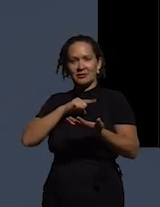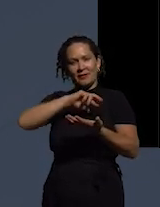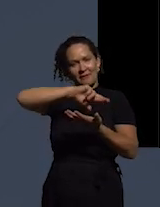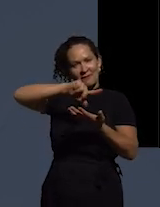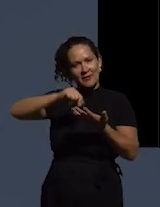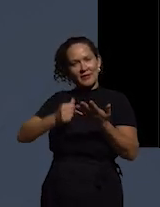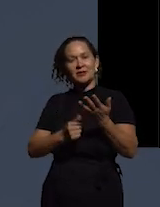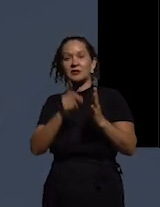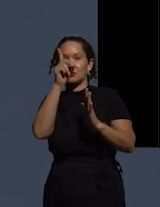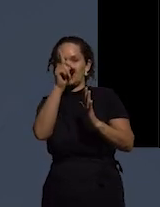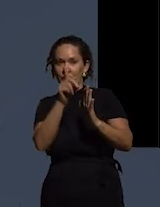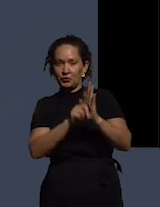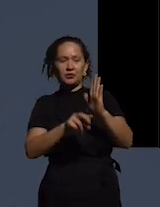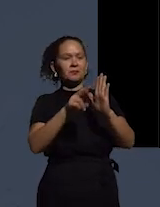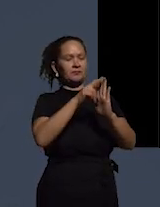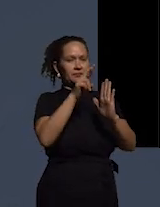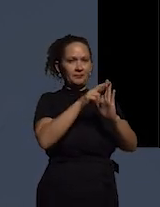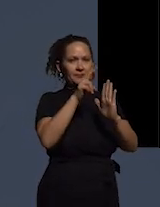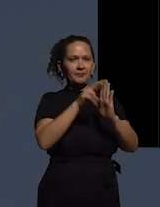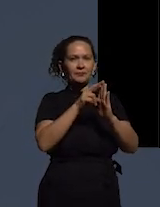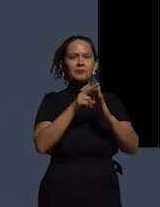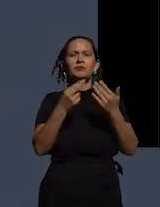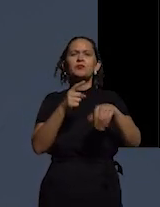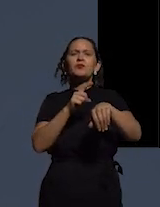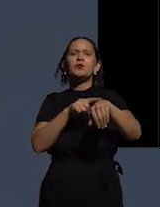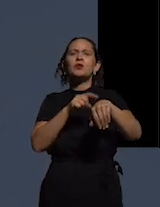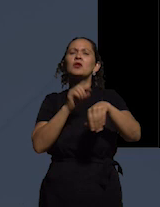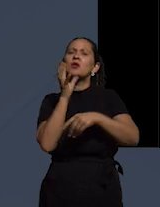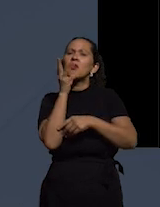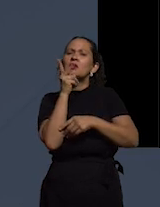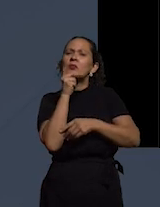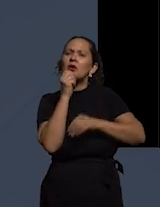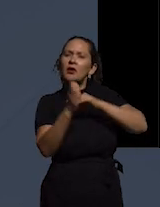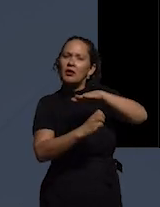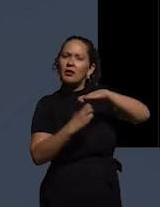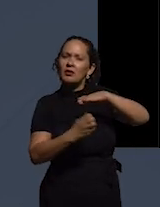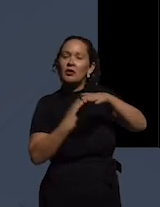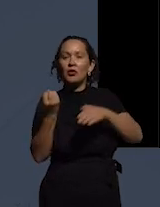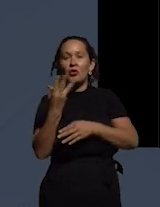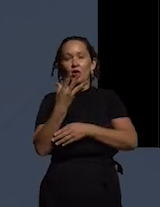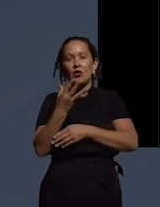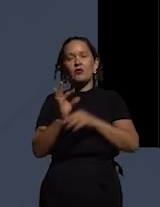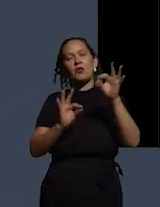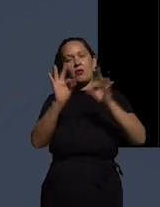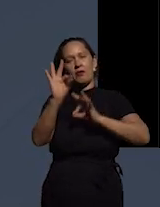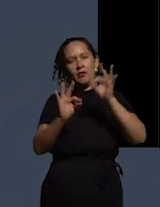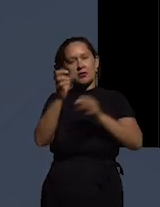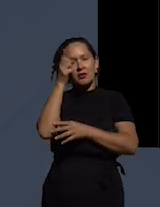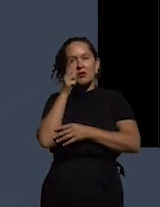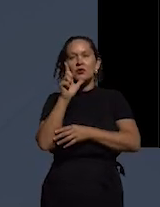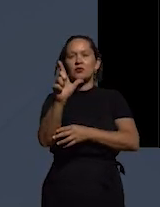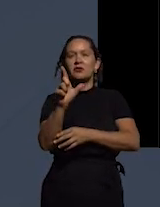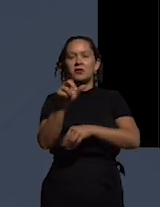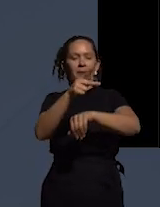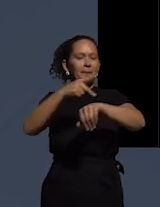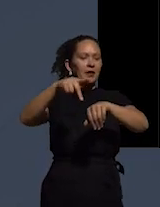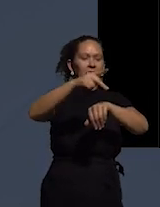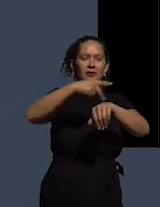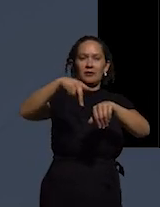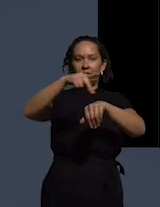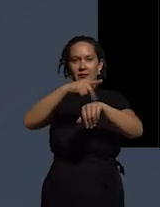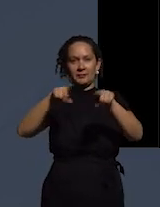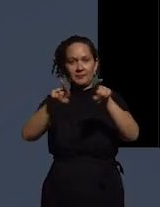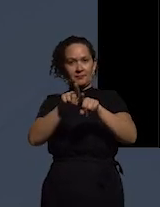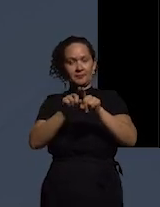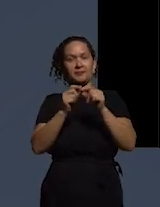direito regulatório quanto tempo demora para uma empresa nova por exemplo se estabelecer em determinado país isso está também nessa